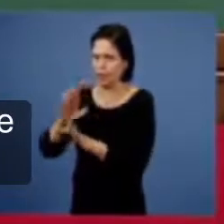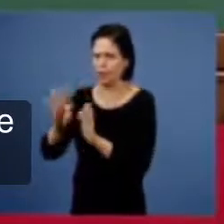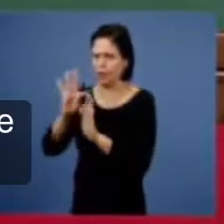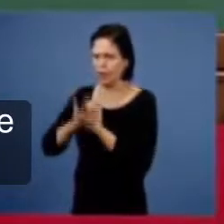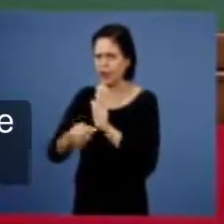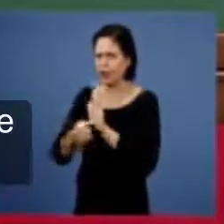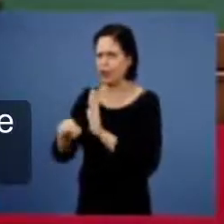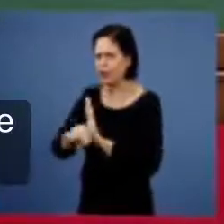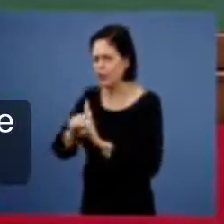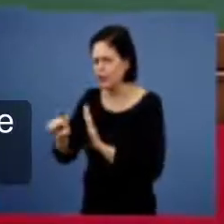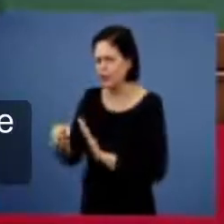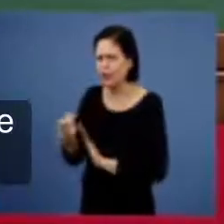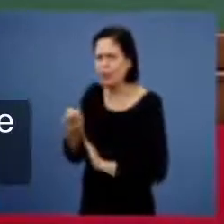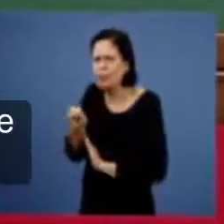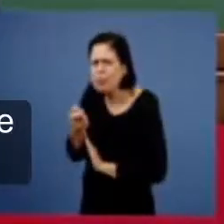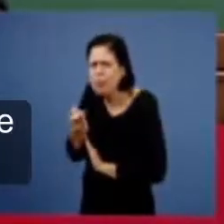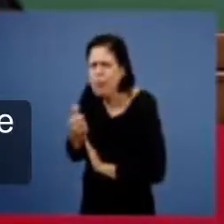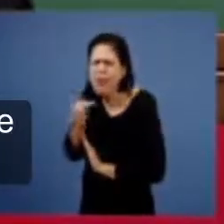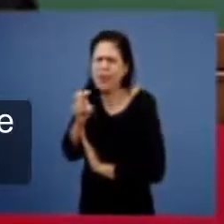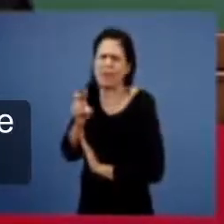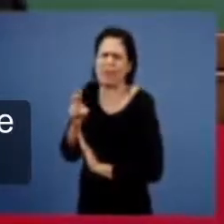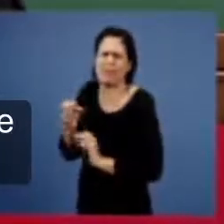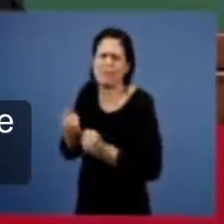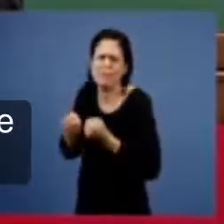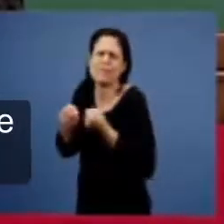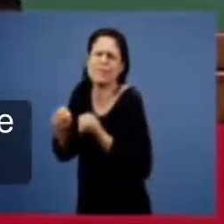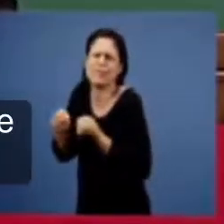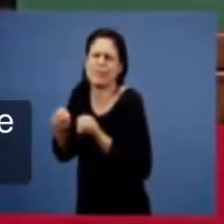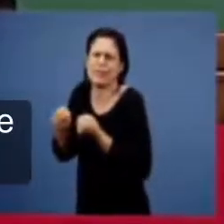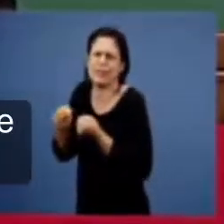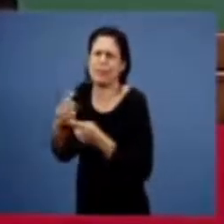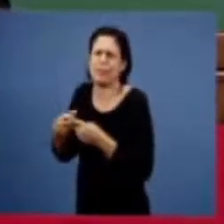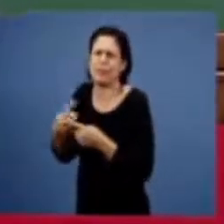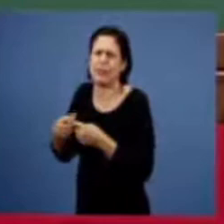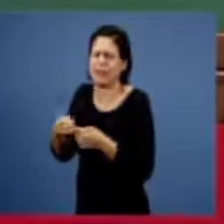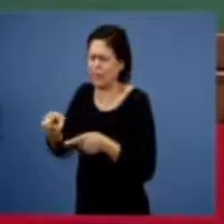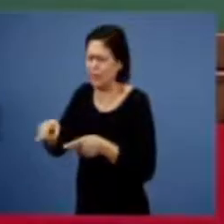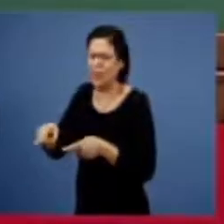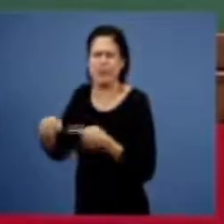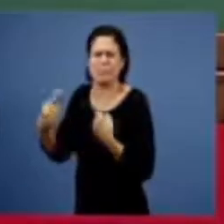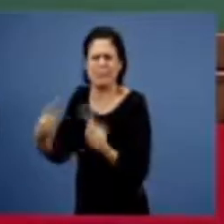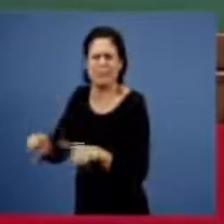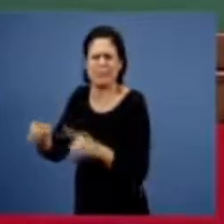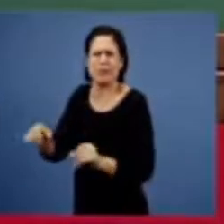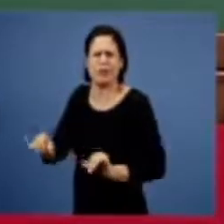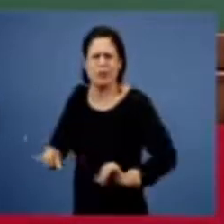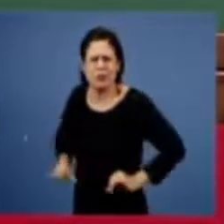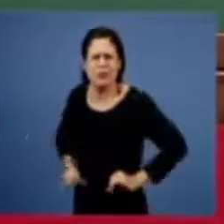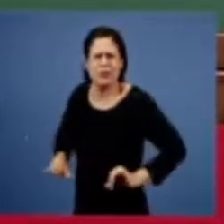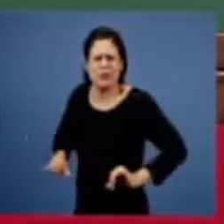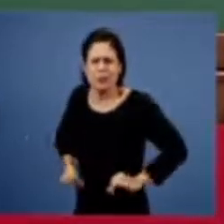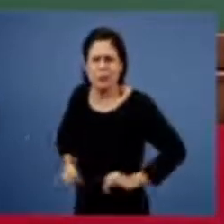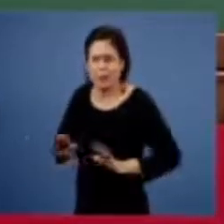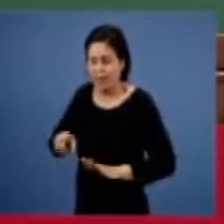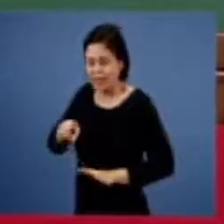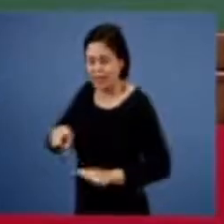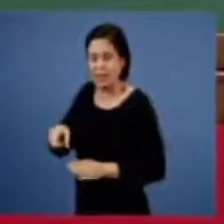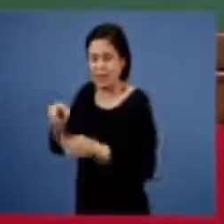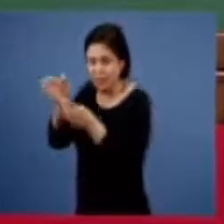tendo pouca força por quê? porque eram perseguidos se mantiveram fiéis